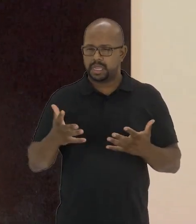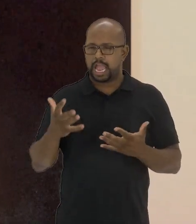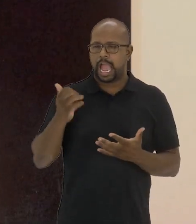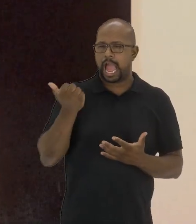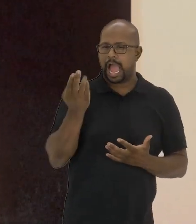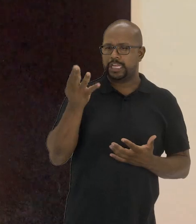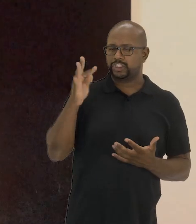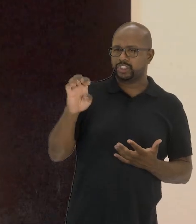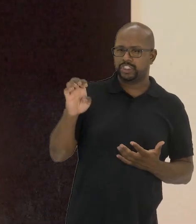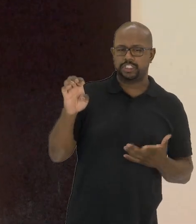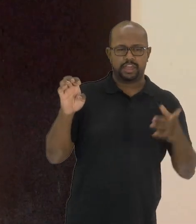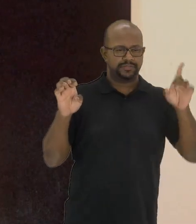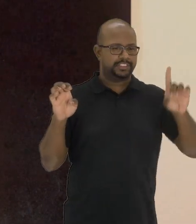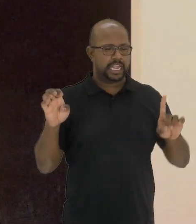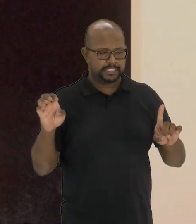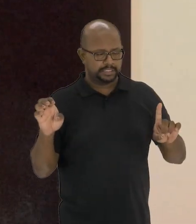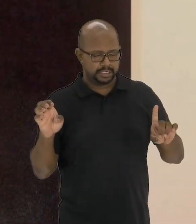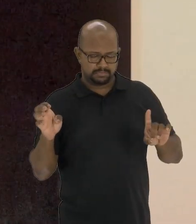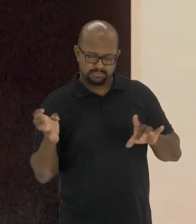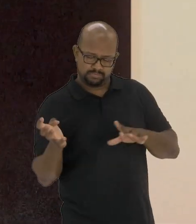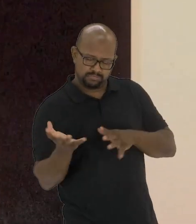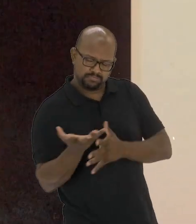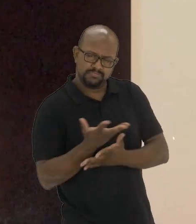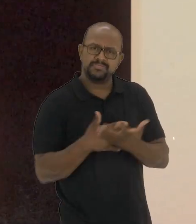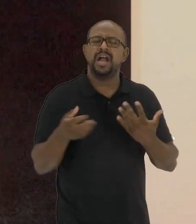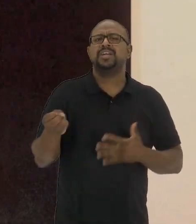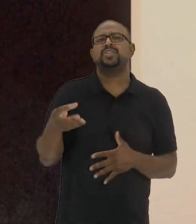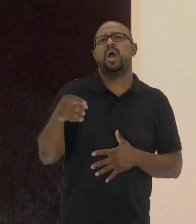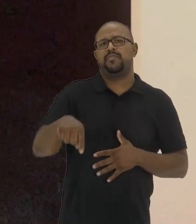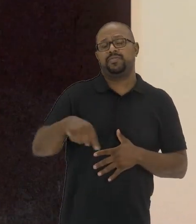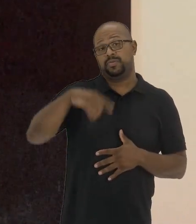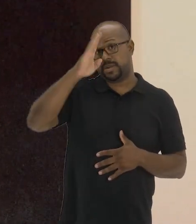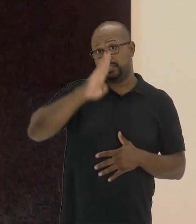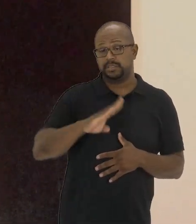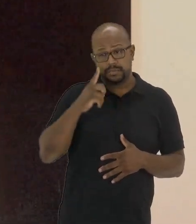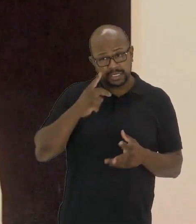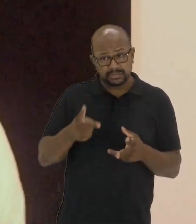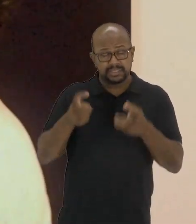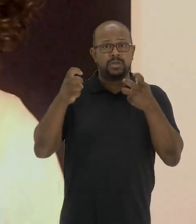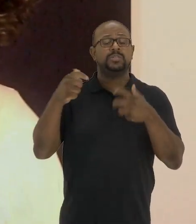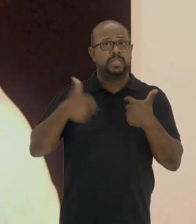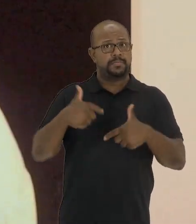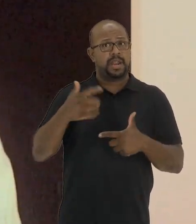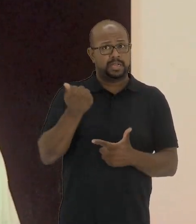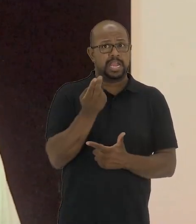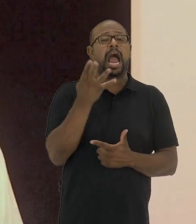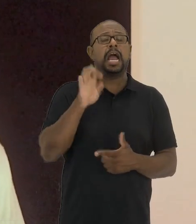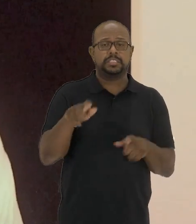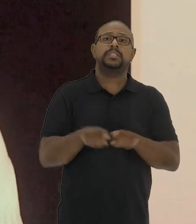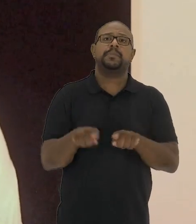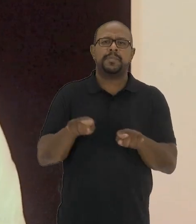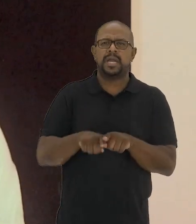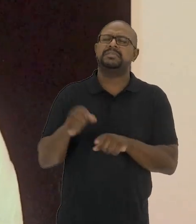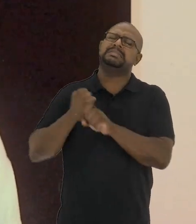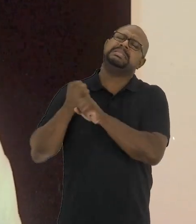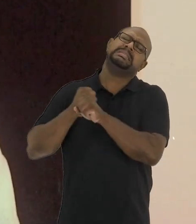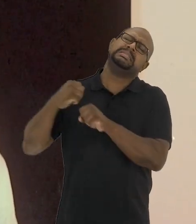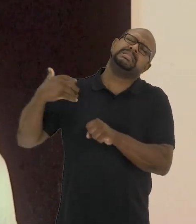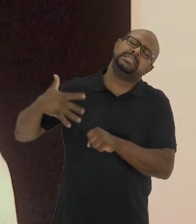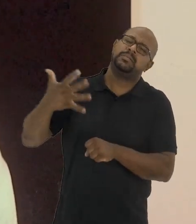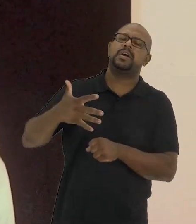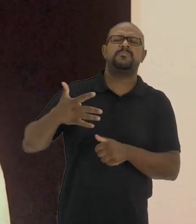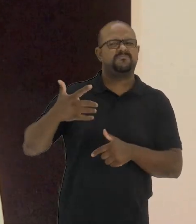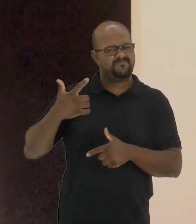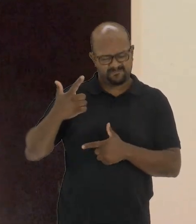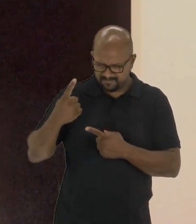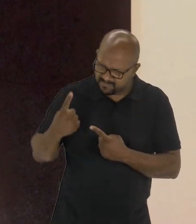A relação entre arte e deficiência é bastante recente no Brasil e a percepção de trabalhos artísticos também. Durante muitos